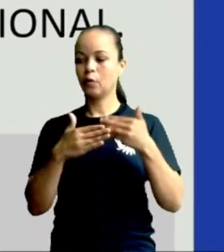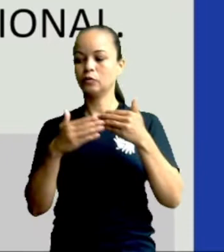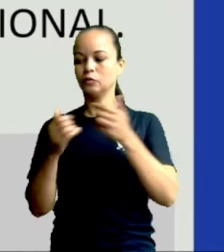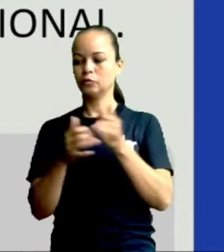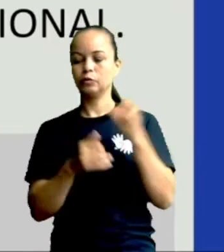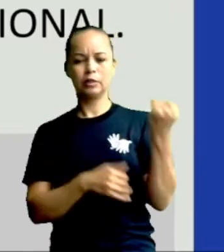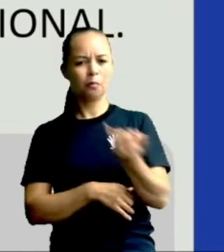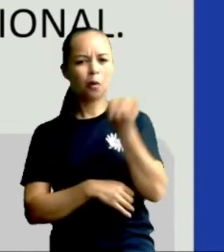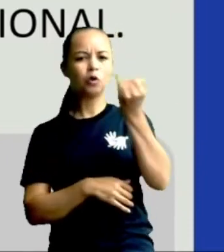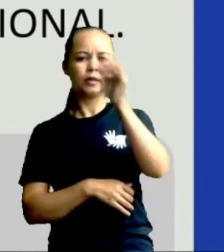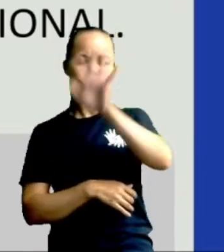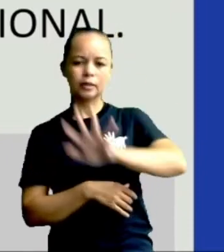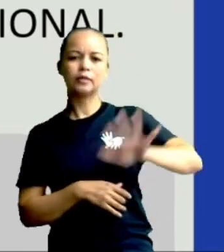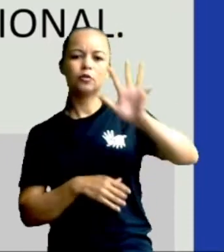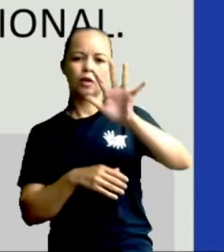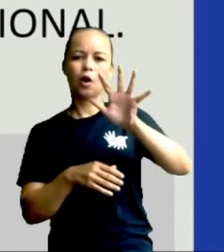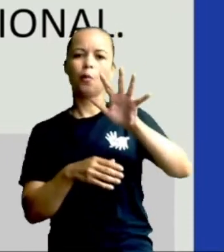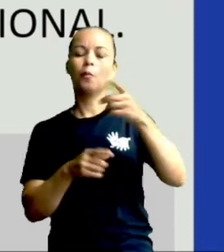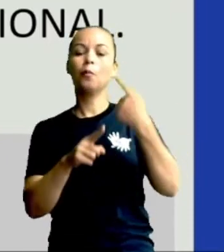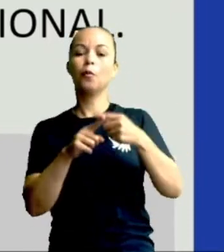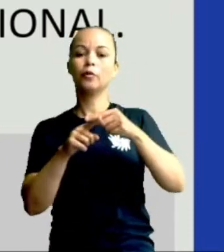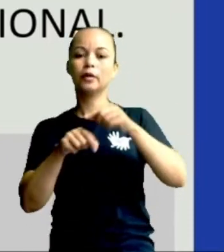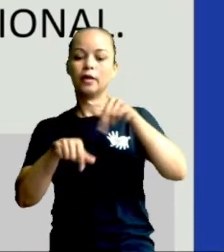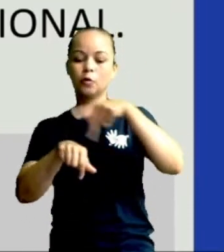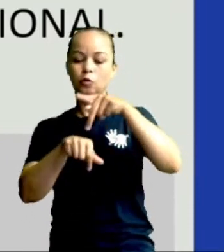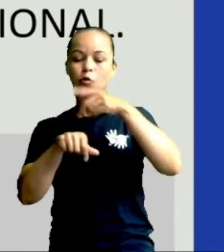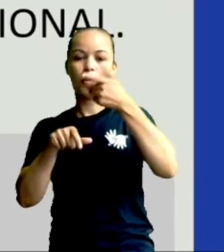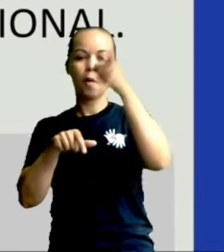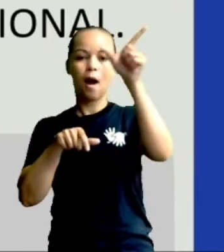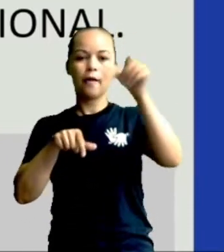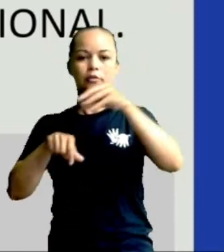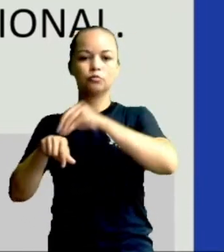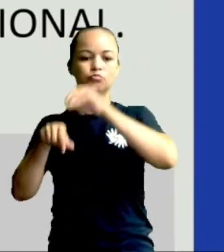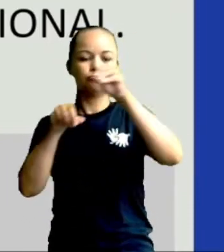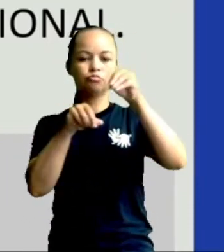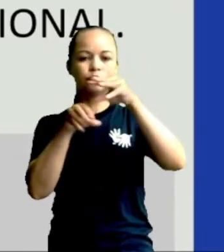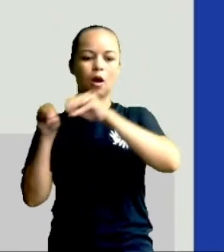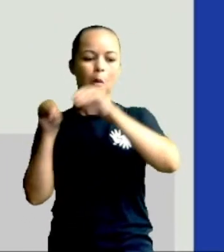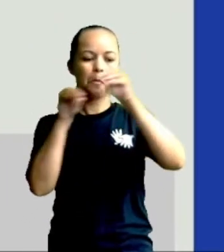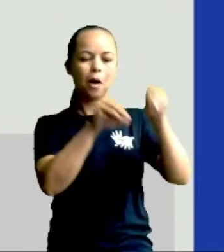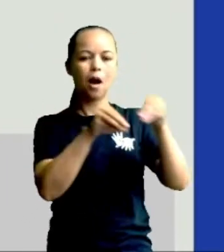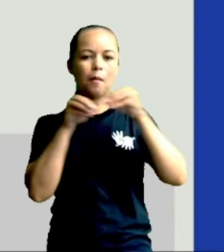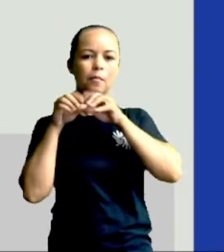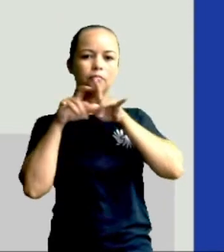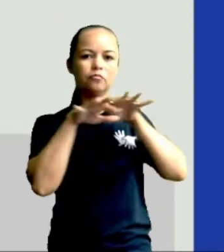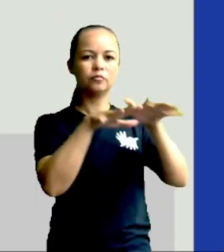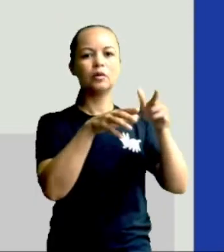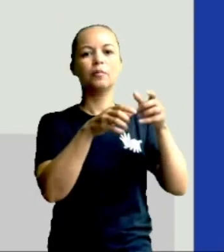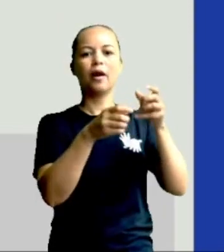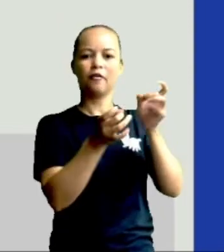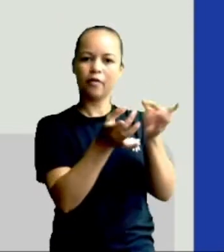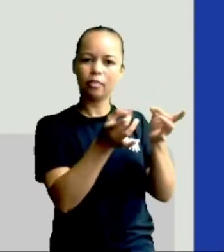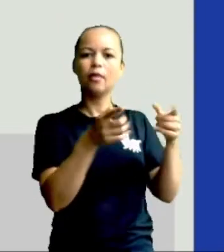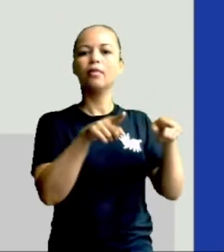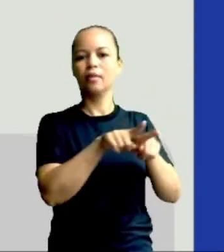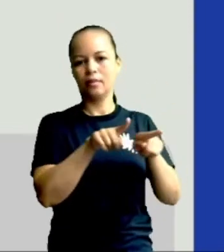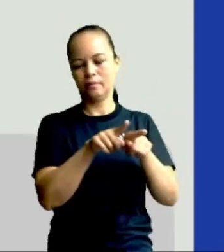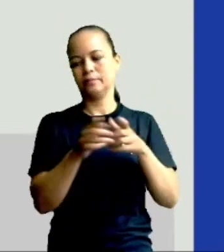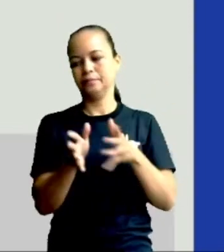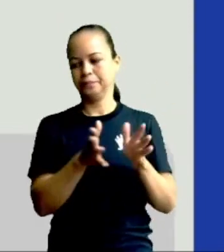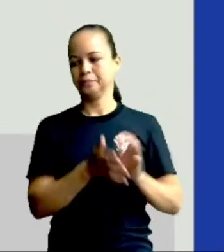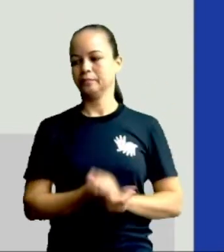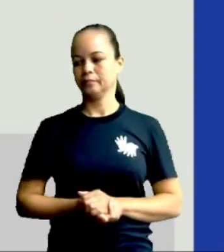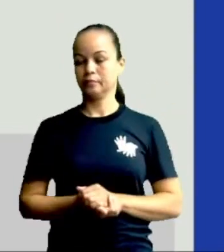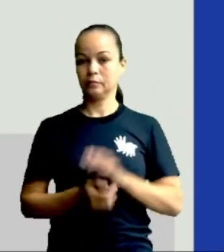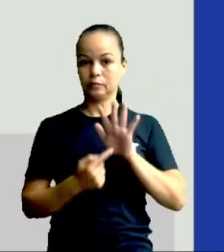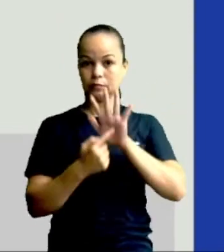porque a gente exportava muito. Então não era apenas só nacional, tá certo? Olha a imagem de